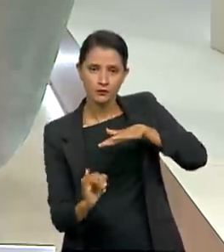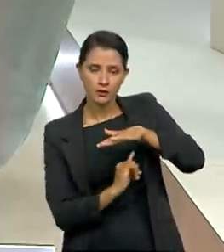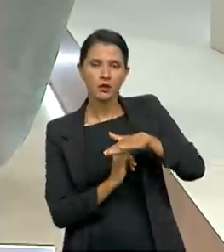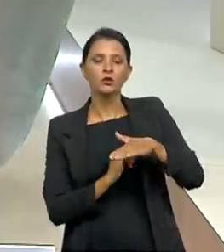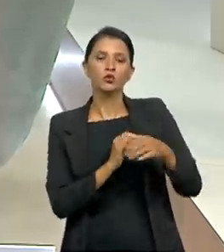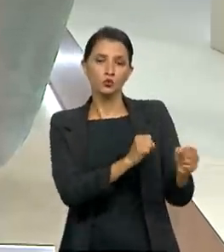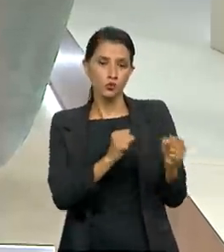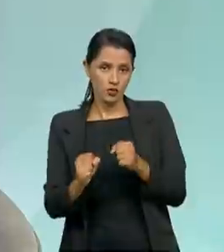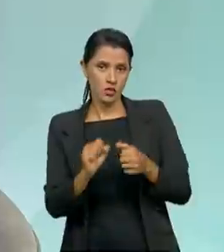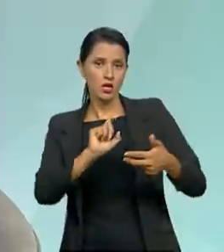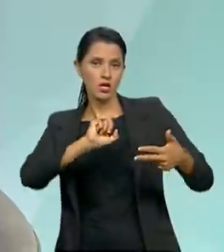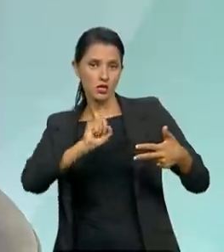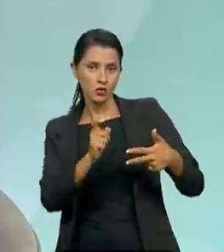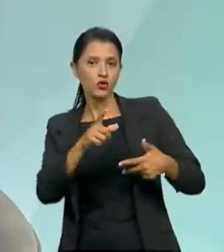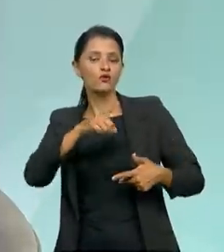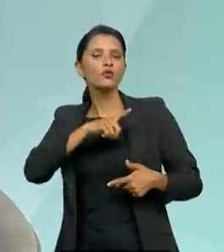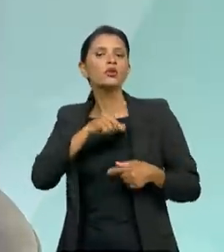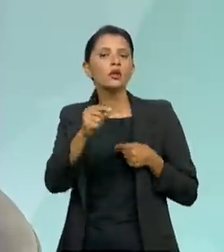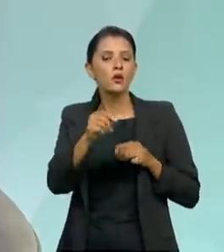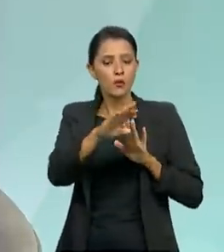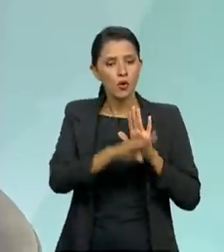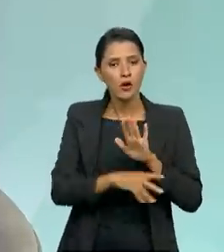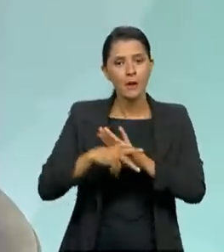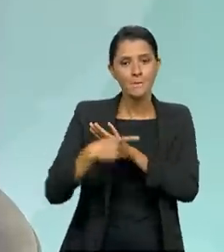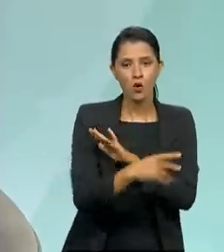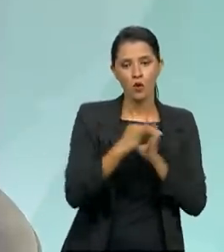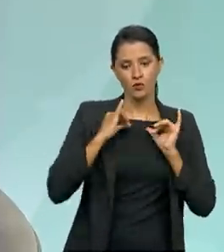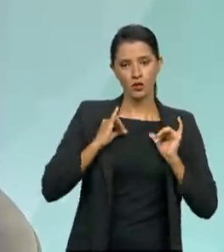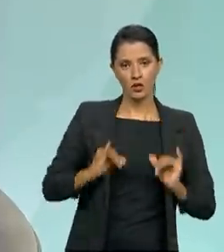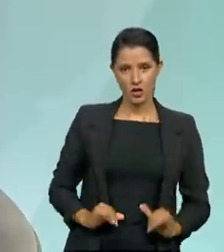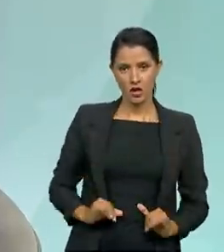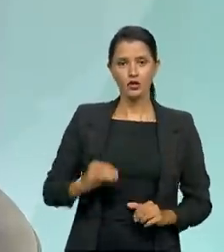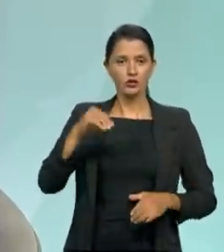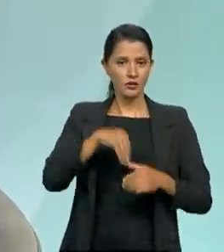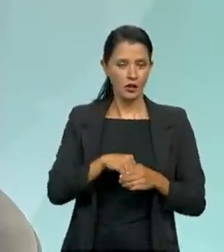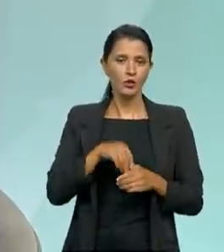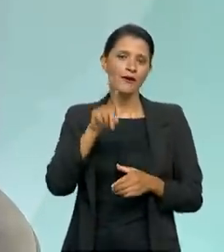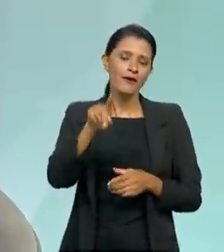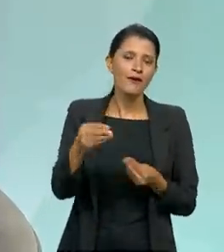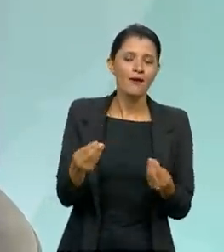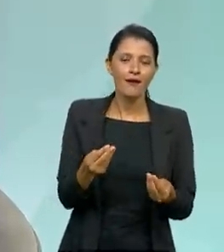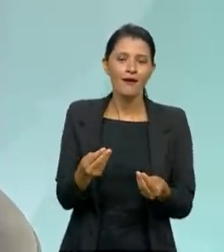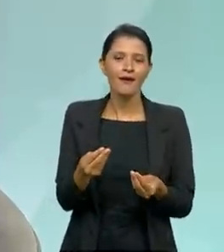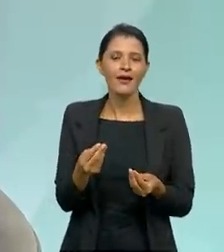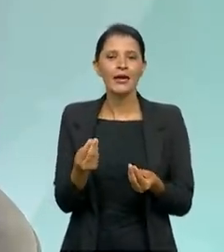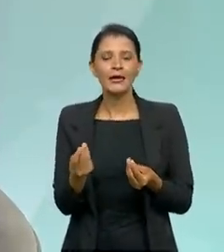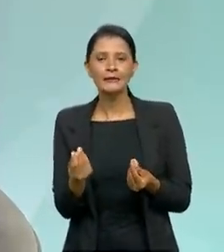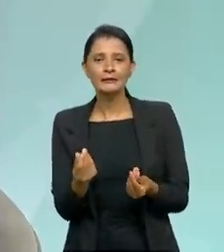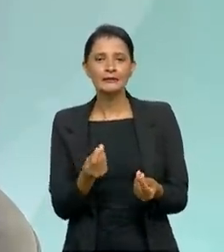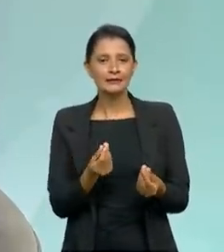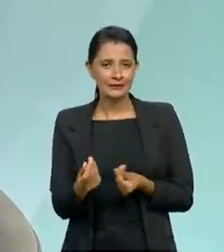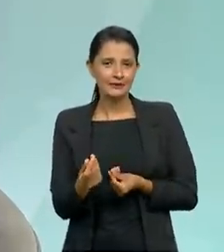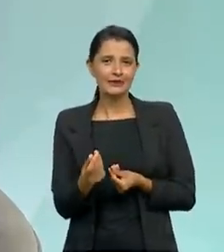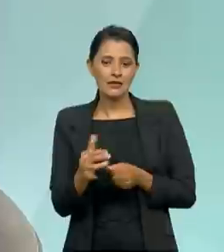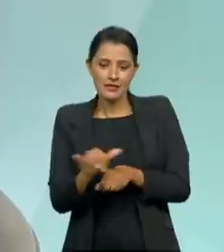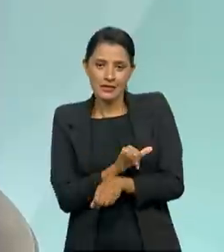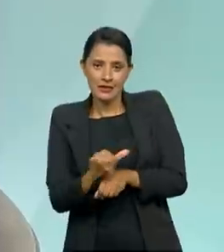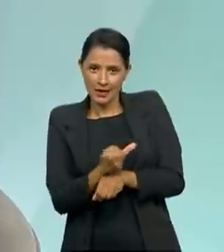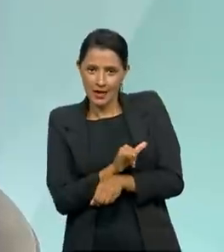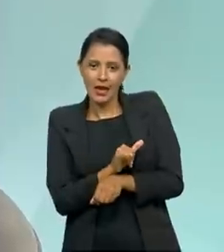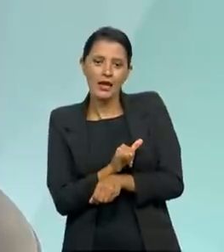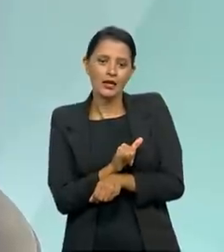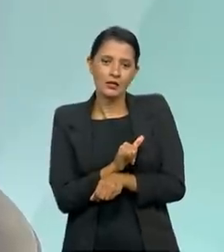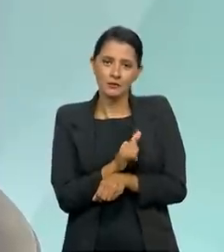Executivo Federal tivesse programas de integridade, que nada mais são do que mecanismos